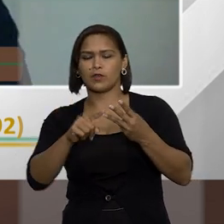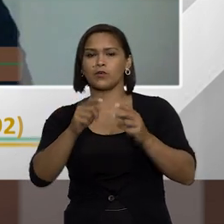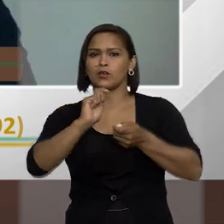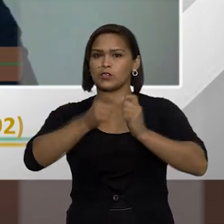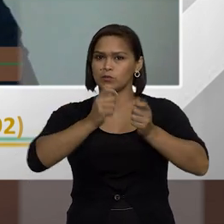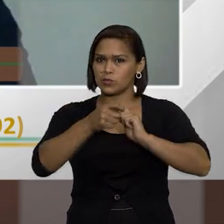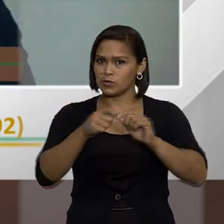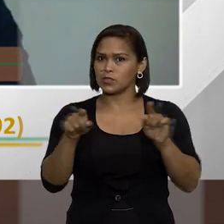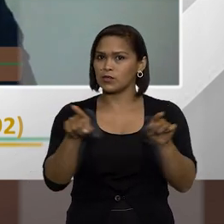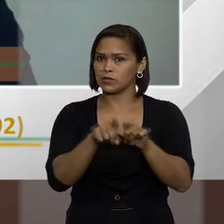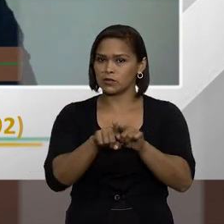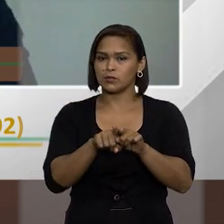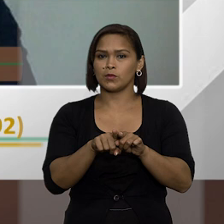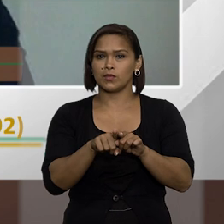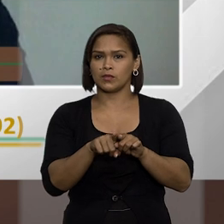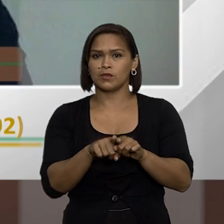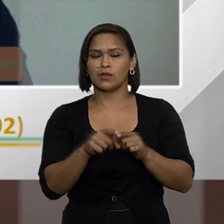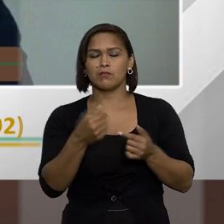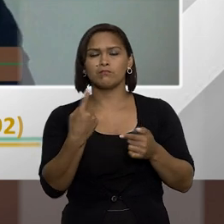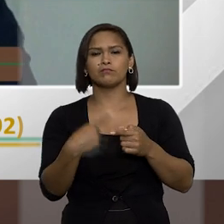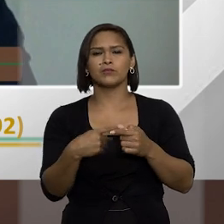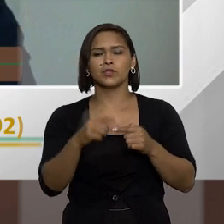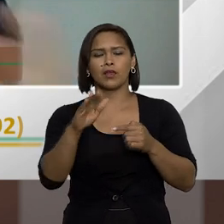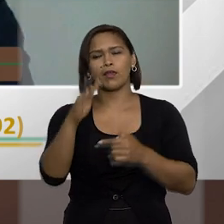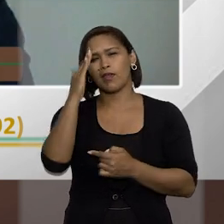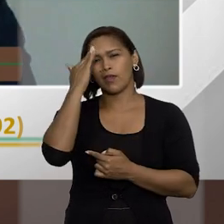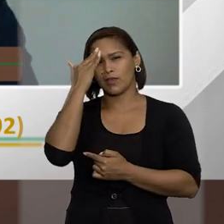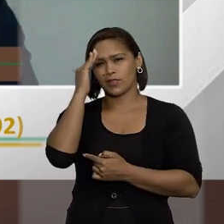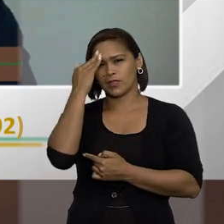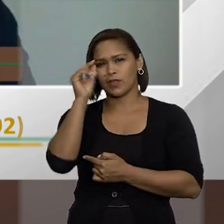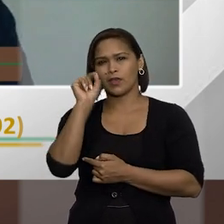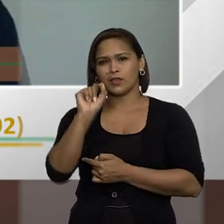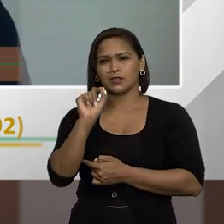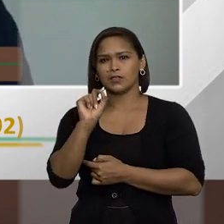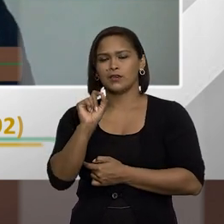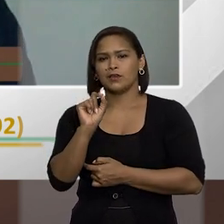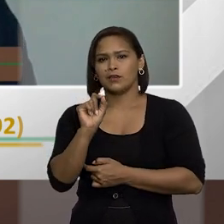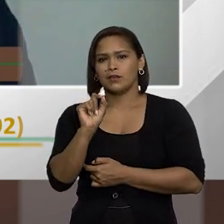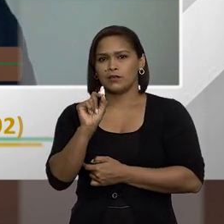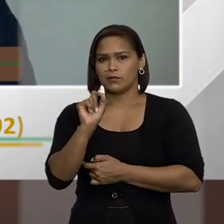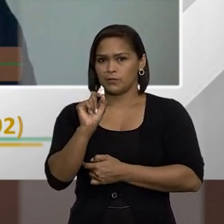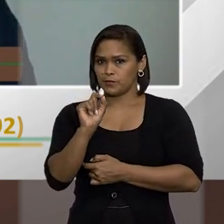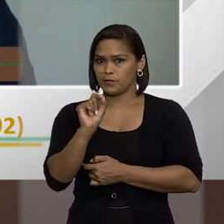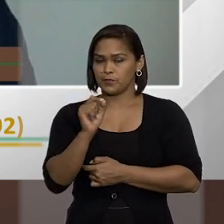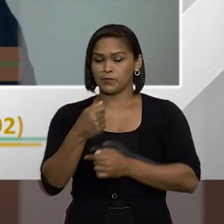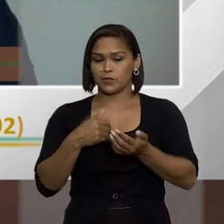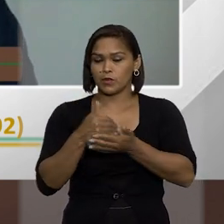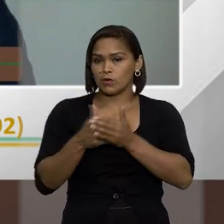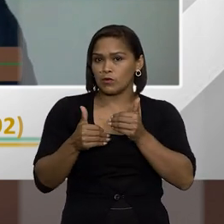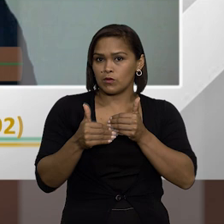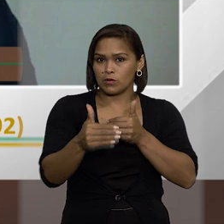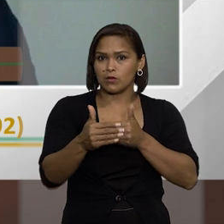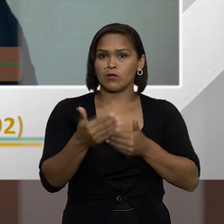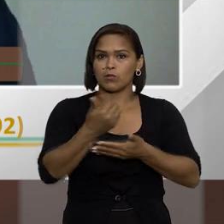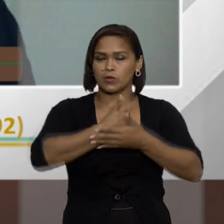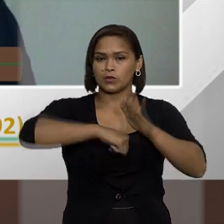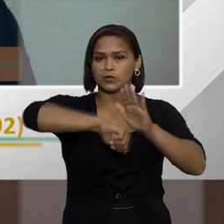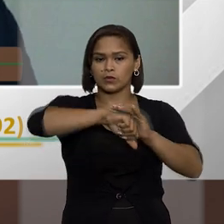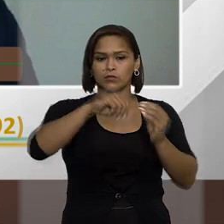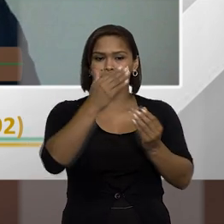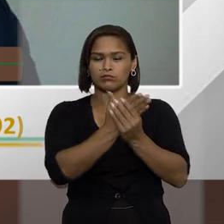esfera de improbidade administrativa. Entende-se que o processo criminal